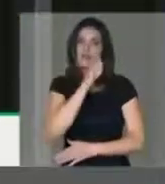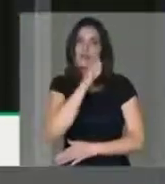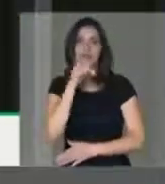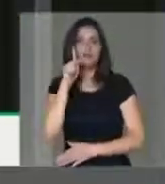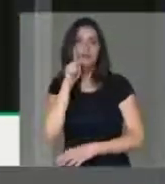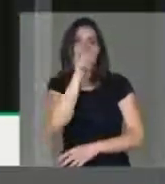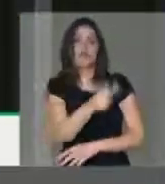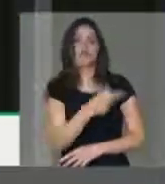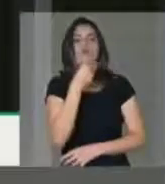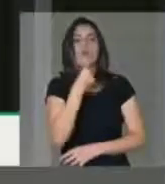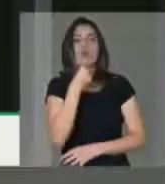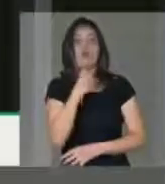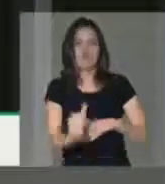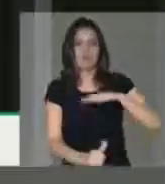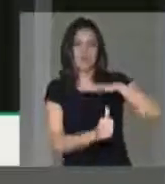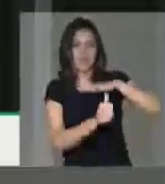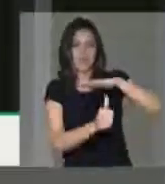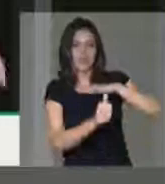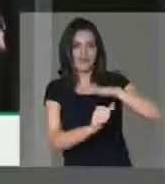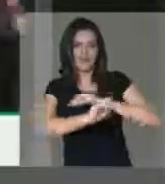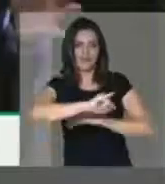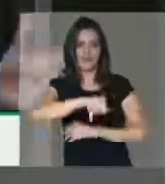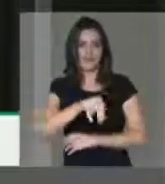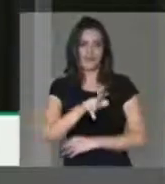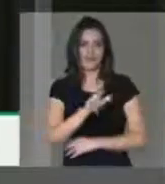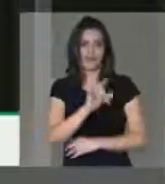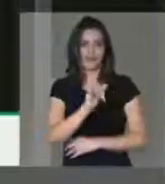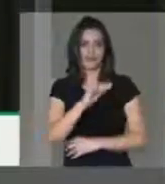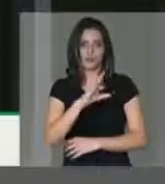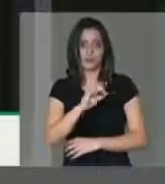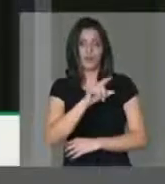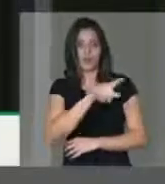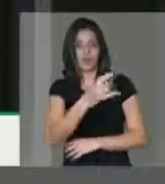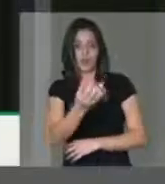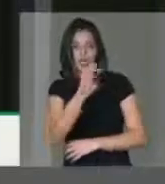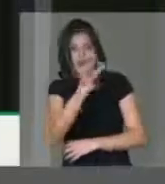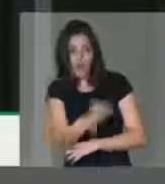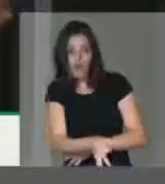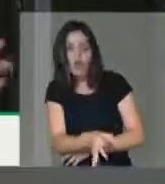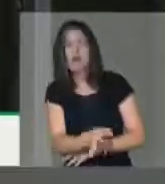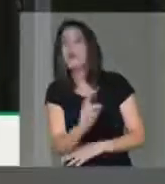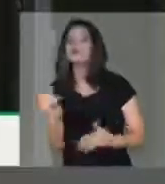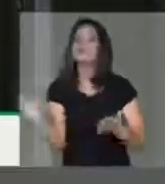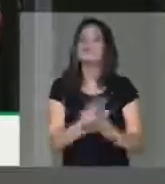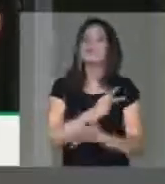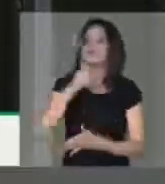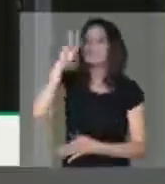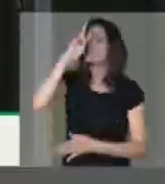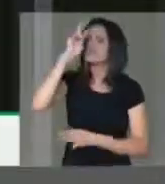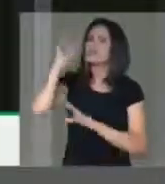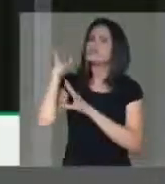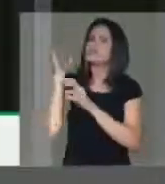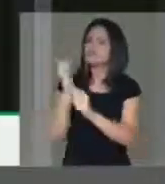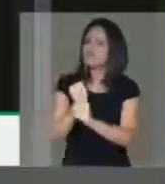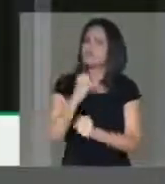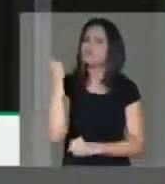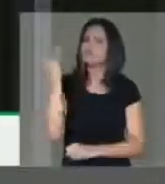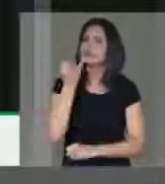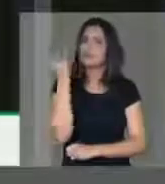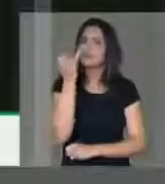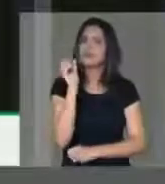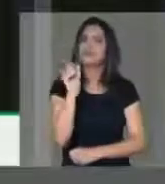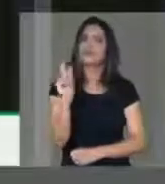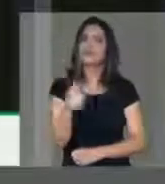professor Júlio, E lá nós tivemos a confirmação de um fato histórico para o nosso querido Estado,